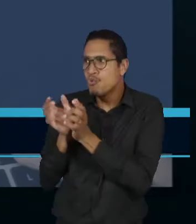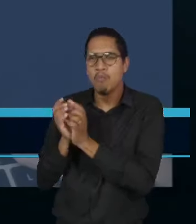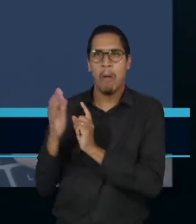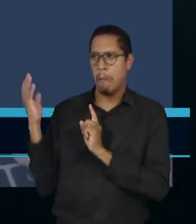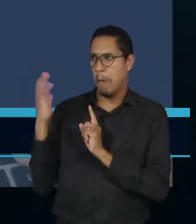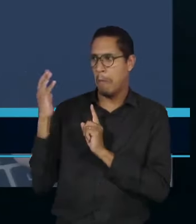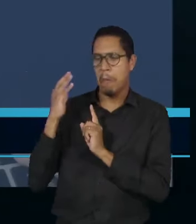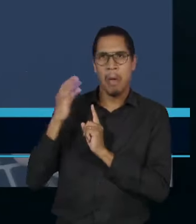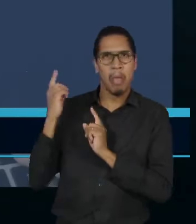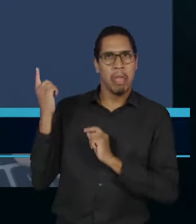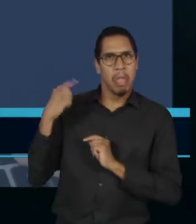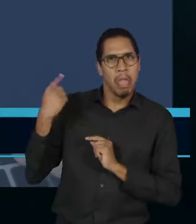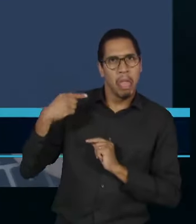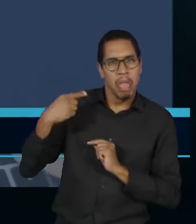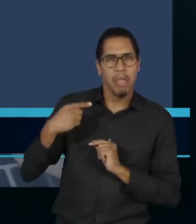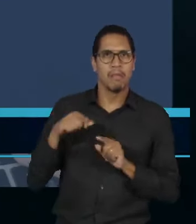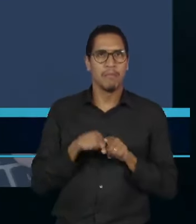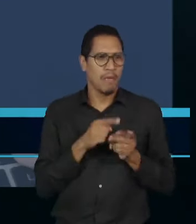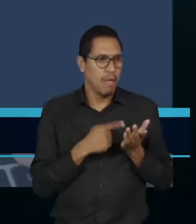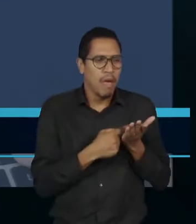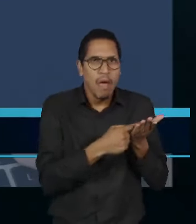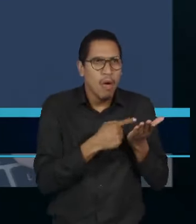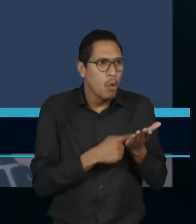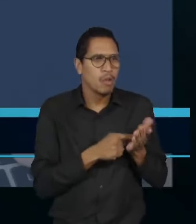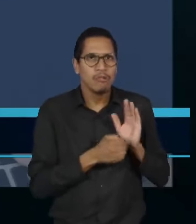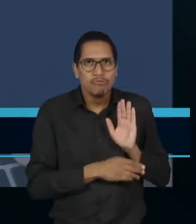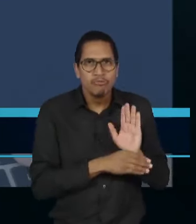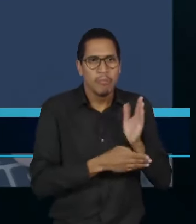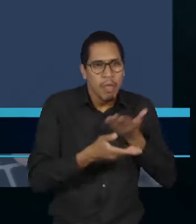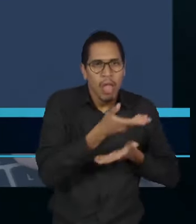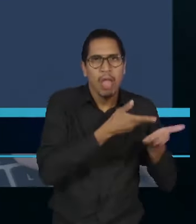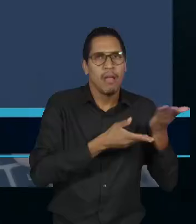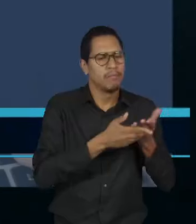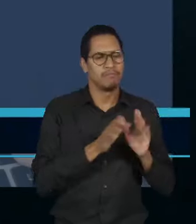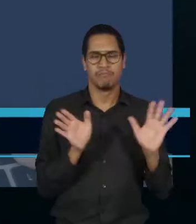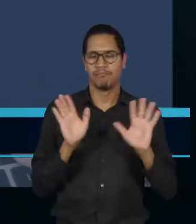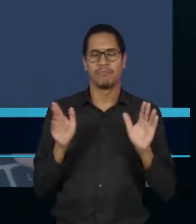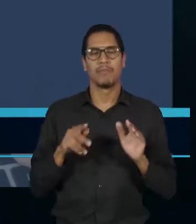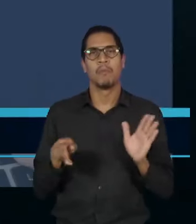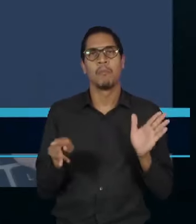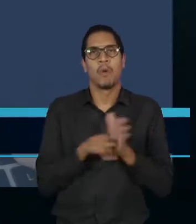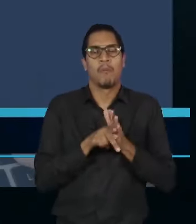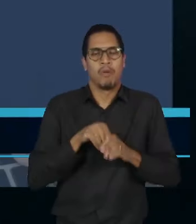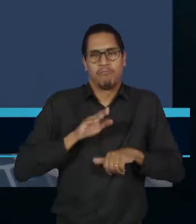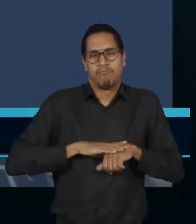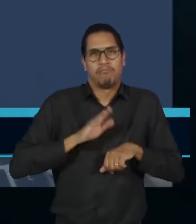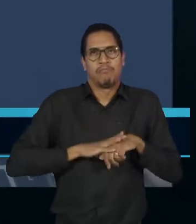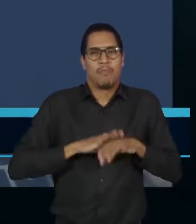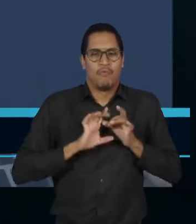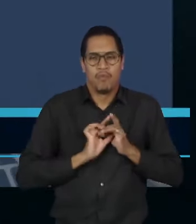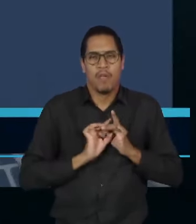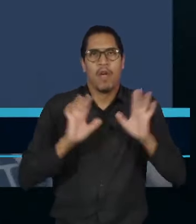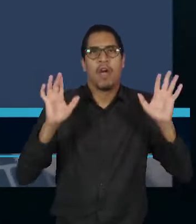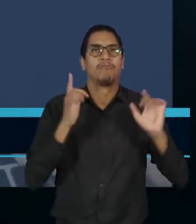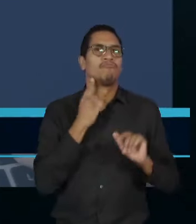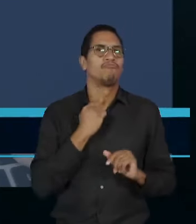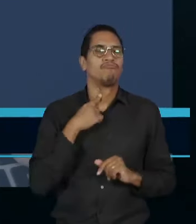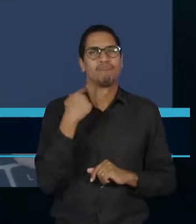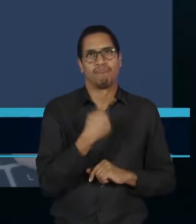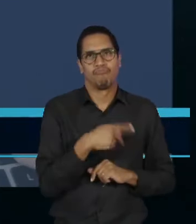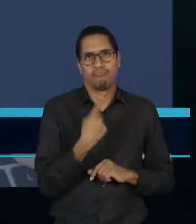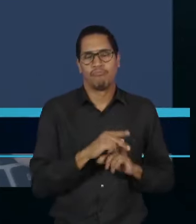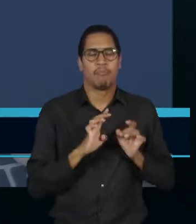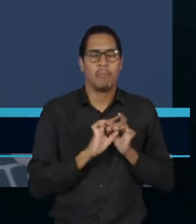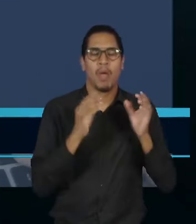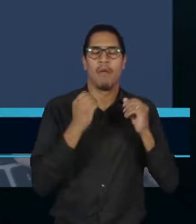firmar o acordo de colaboração, ele disse que a decisão foi própria de livre e espontânea vontade e afirmou